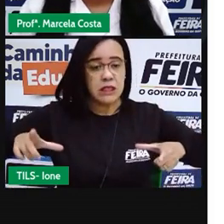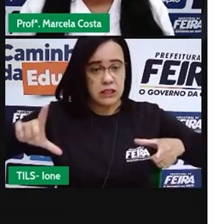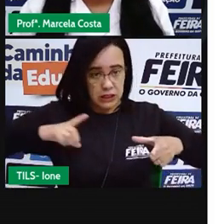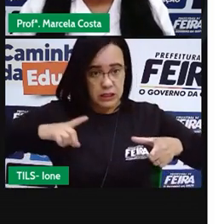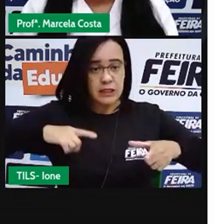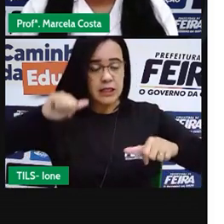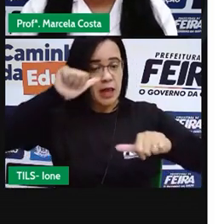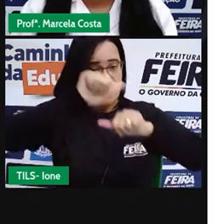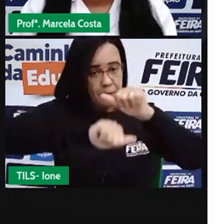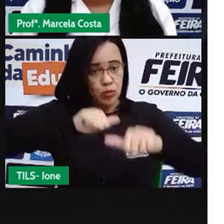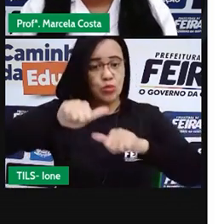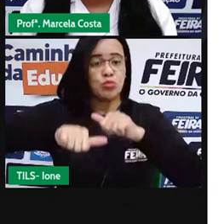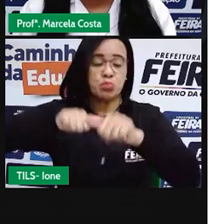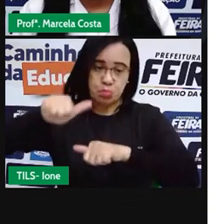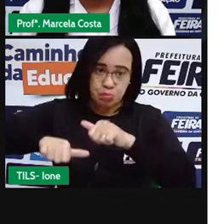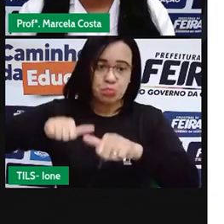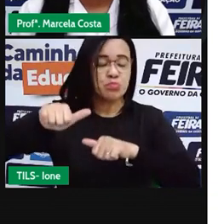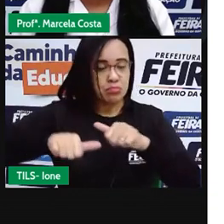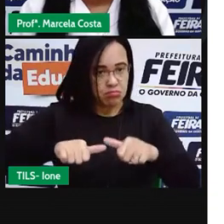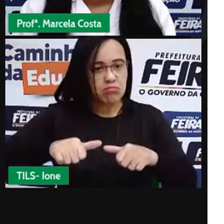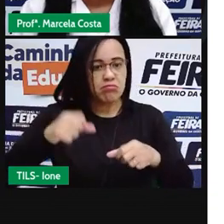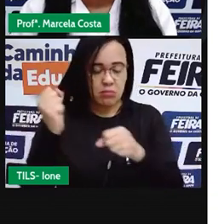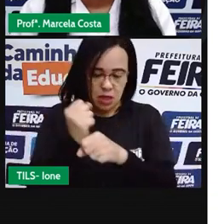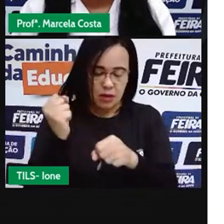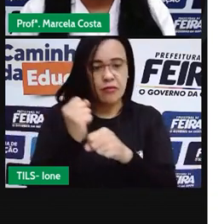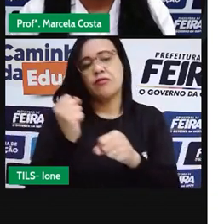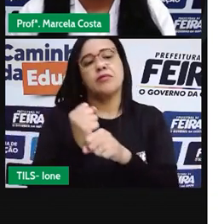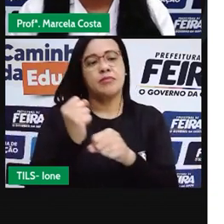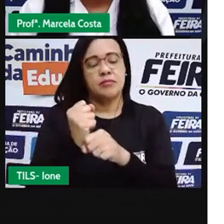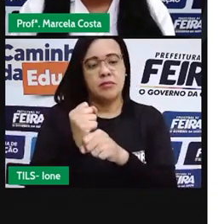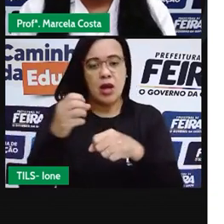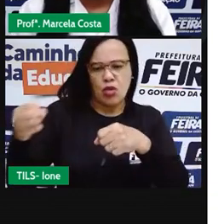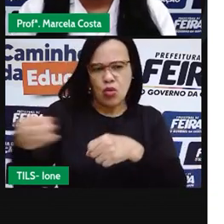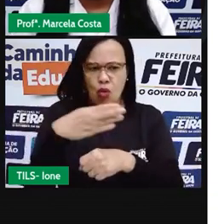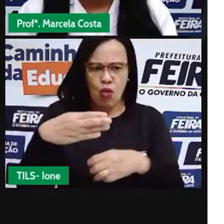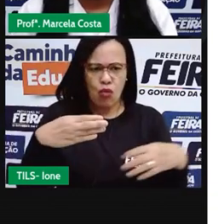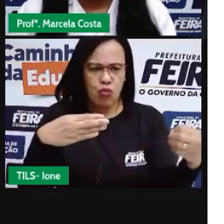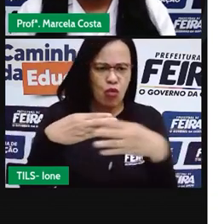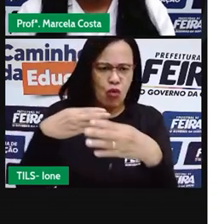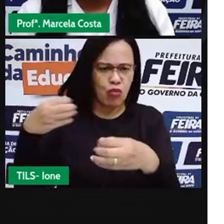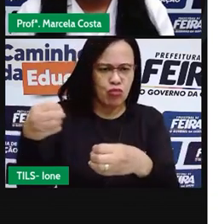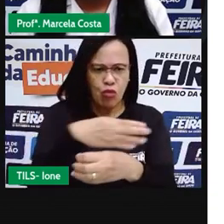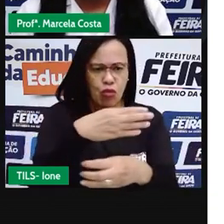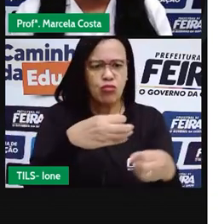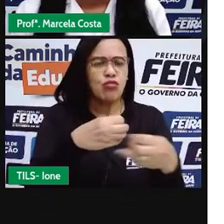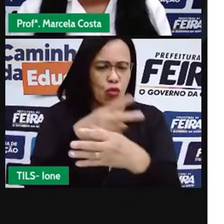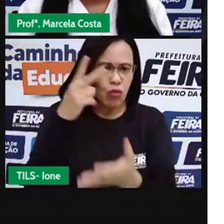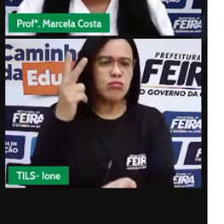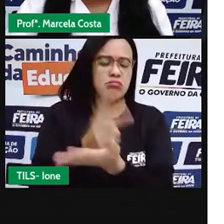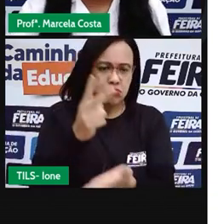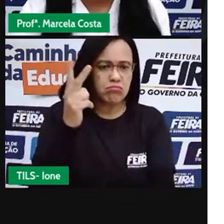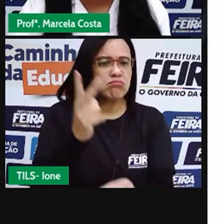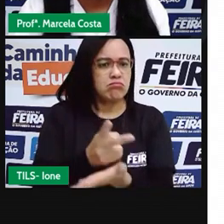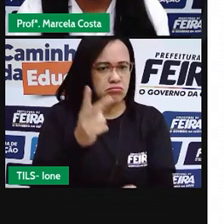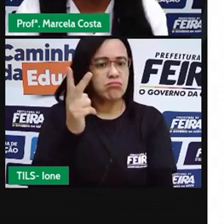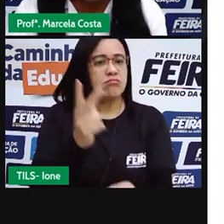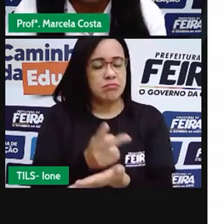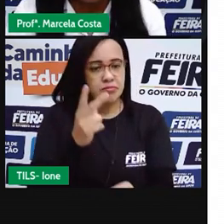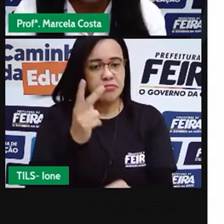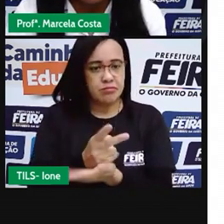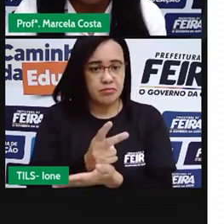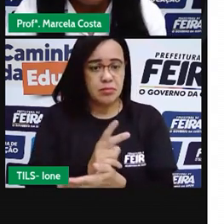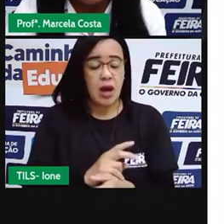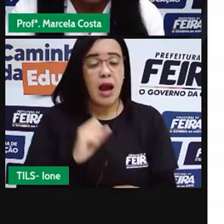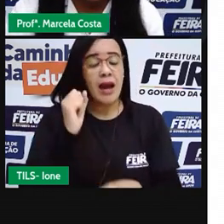E aí esses melhoramentos foram constantes. E lá no ano de